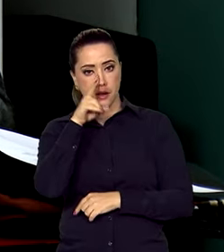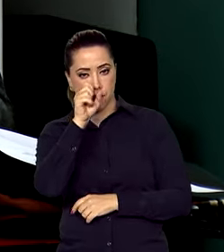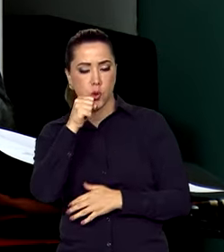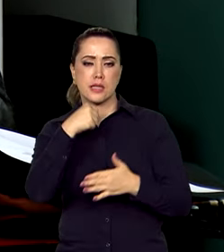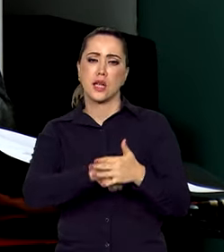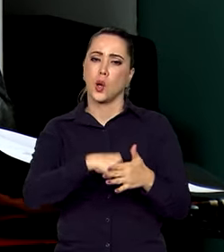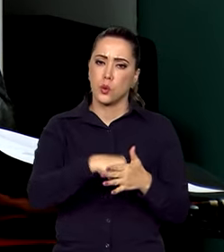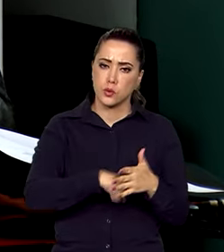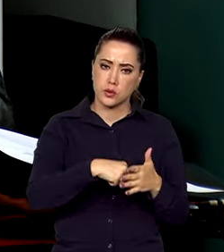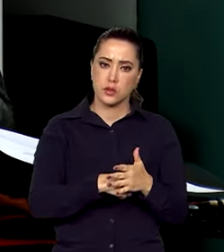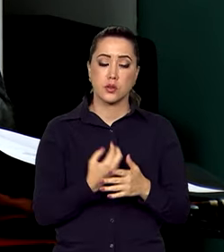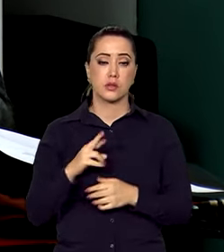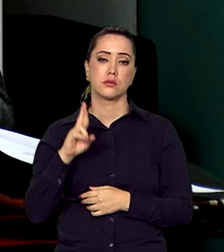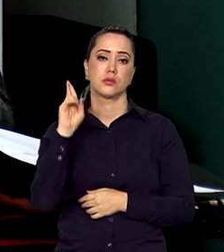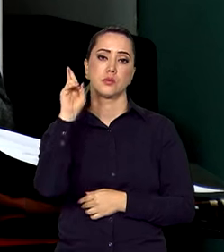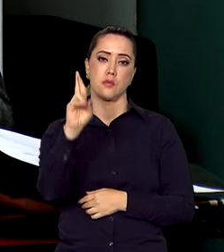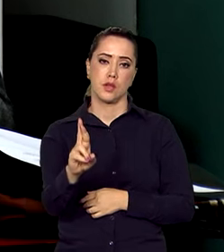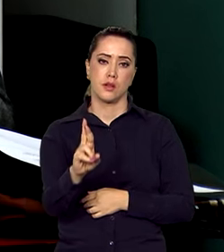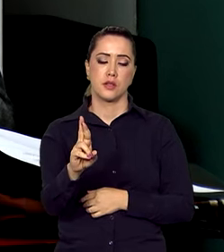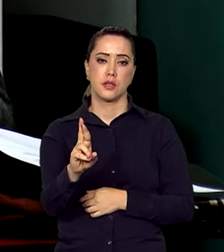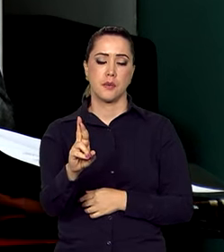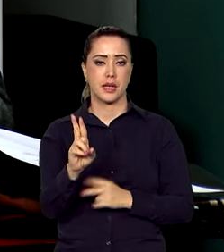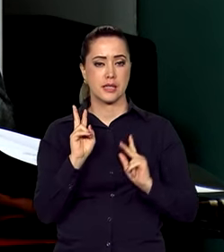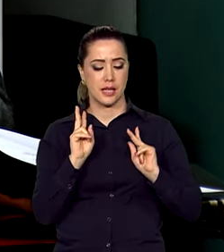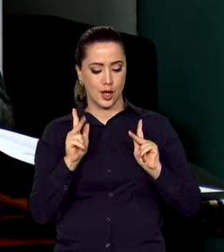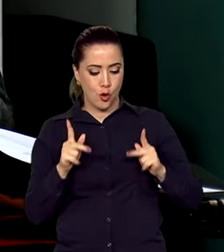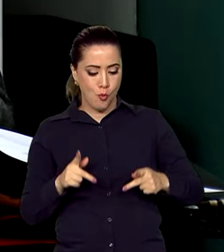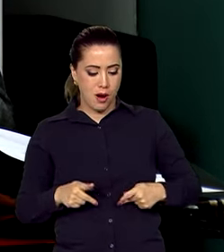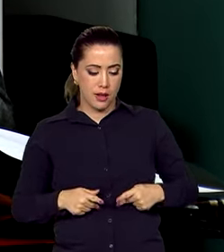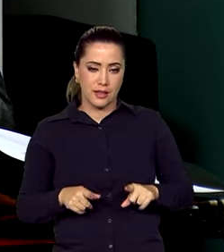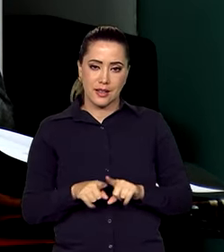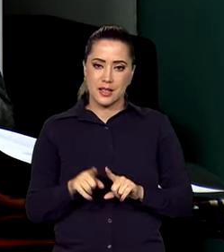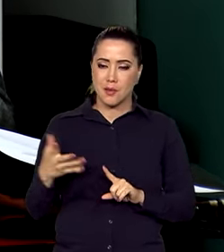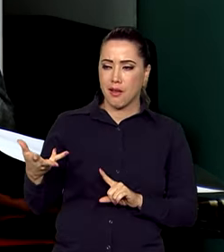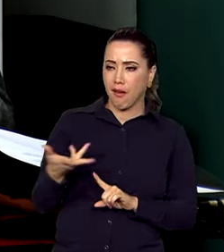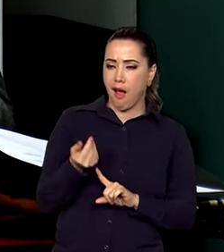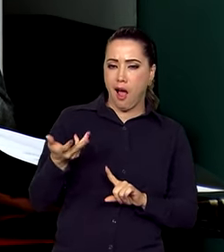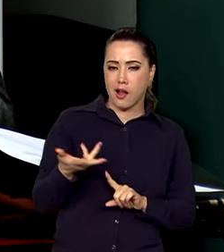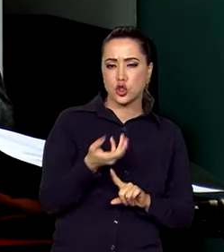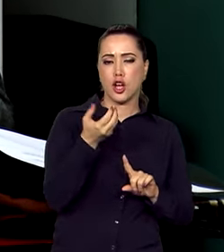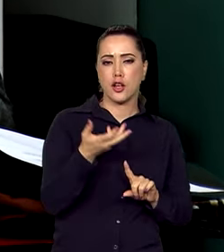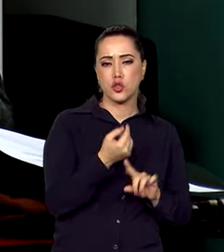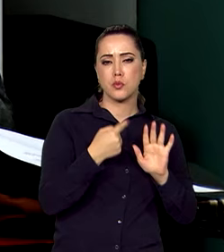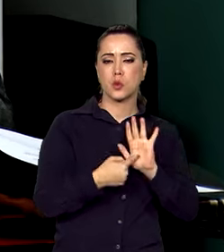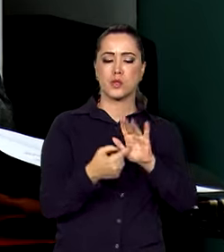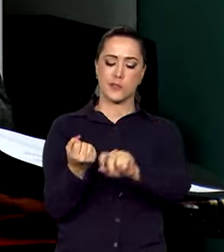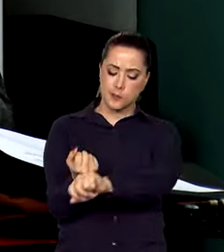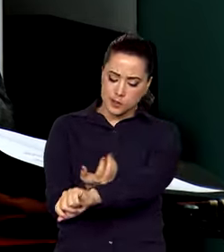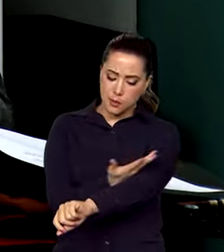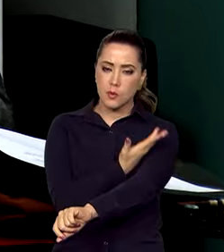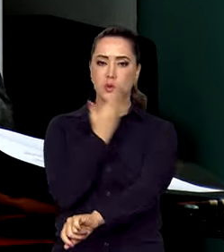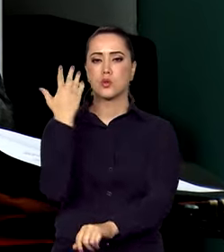resistência e se representam humana e artisticamente por emoções e sentimentos originários e